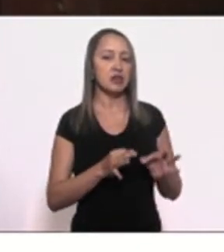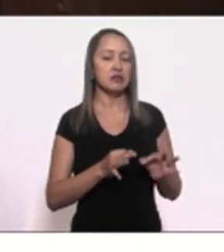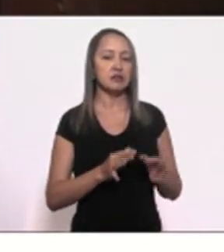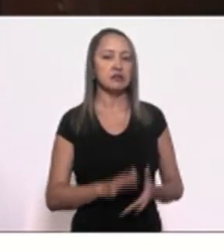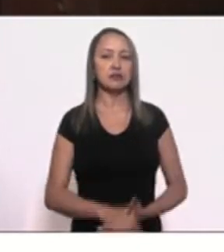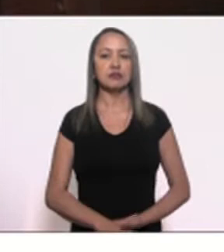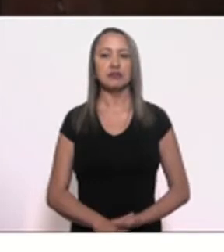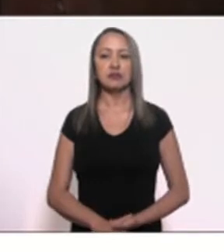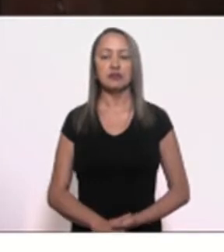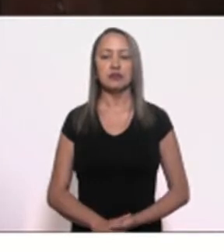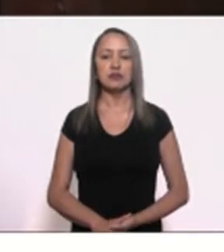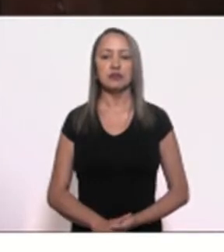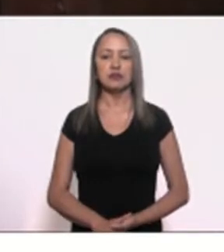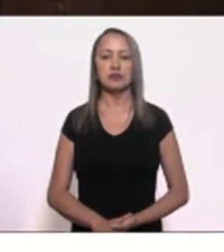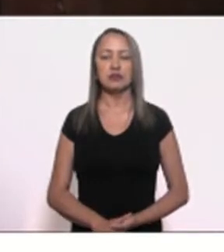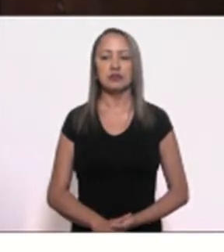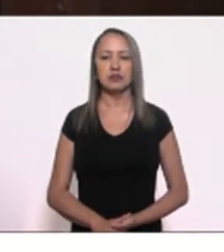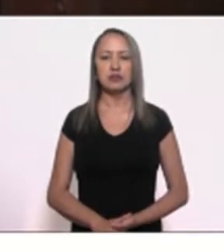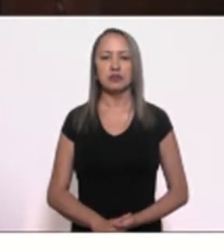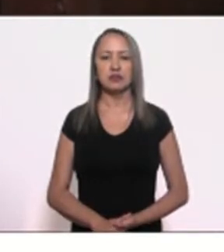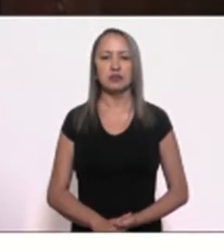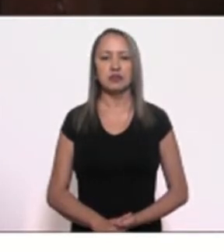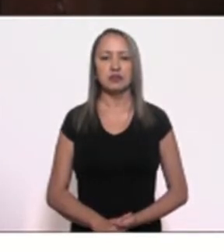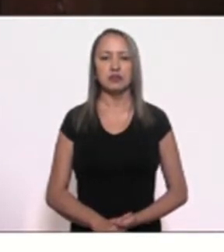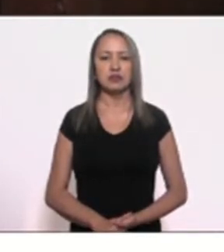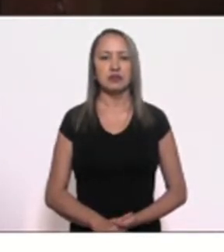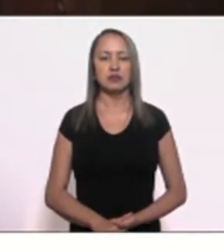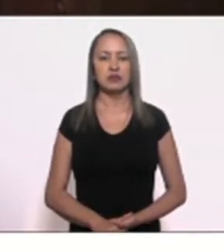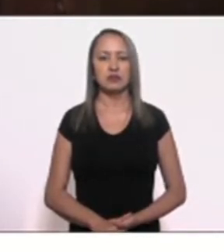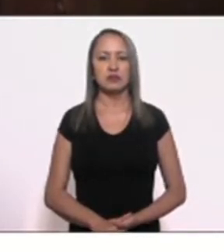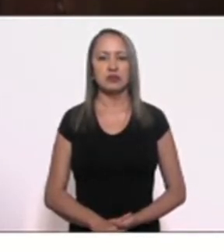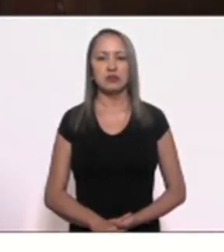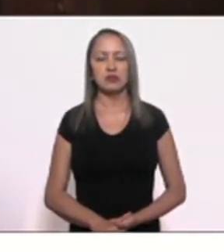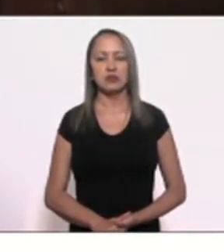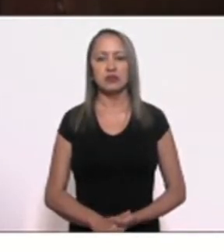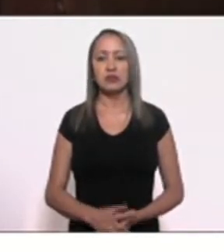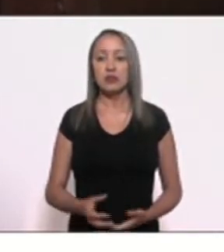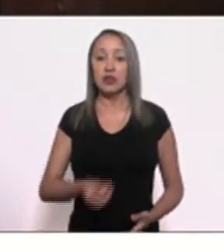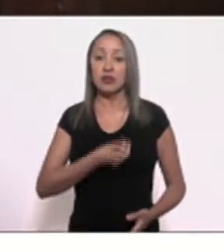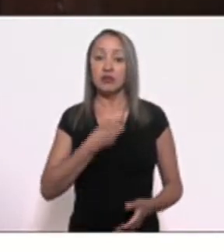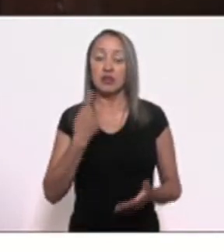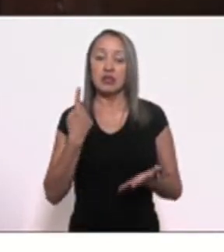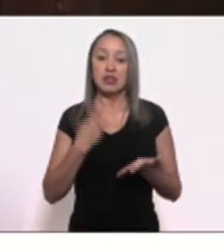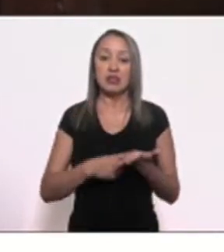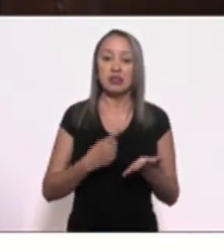caráter e sacanagem não tem idade.